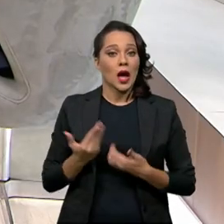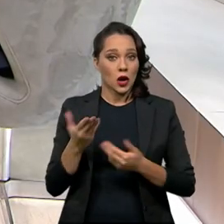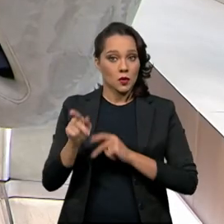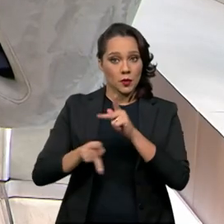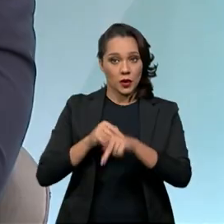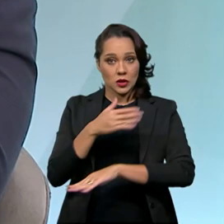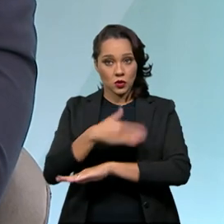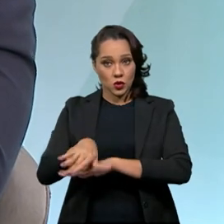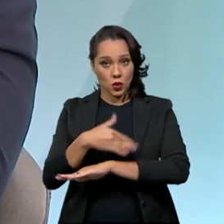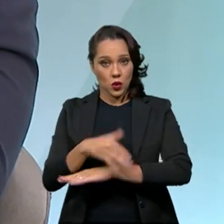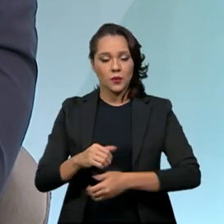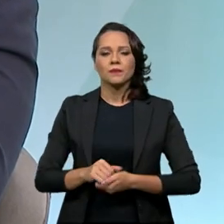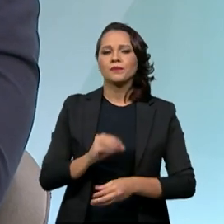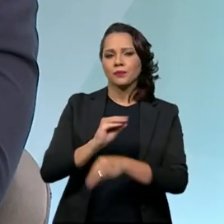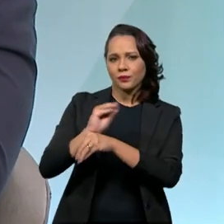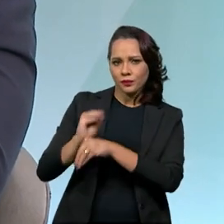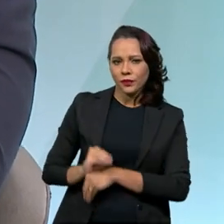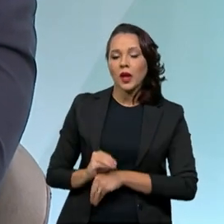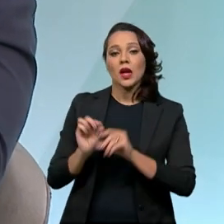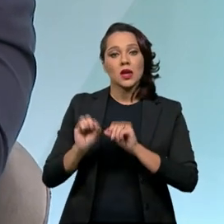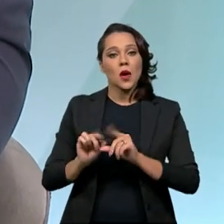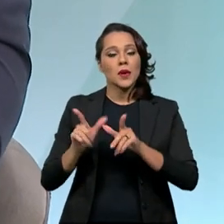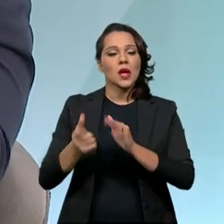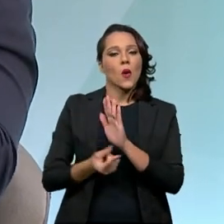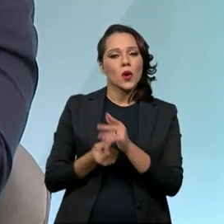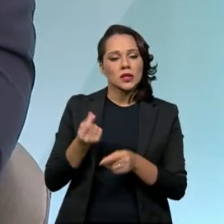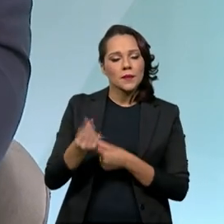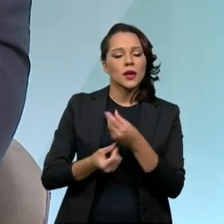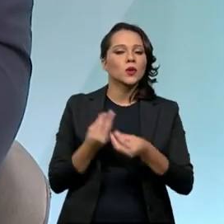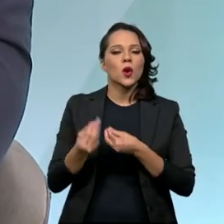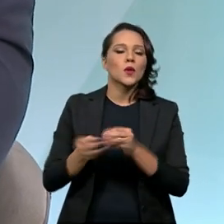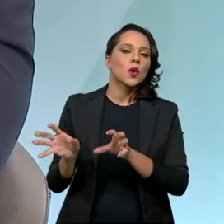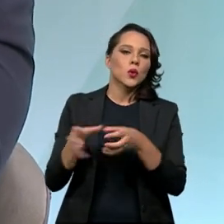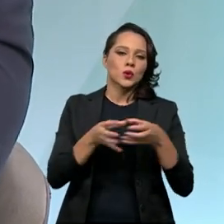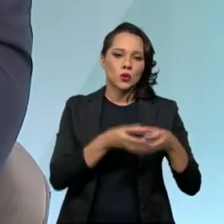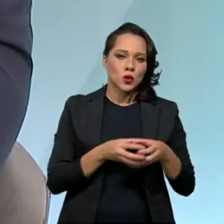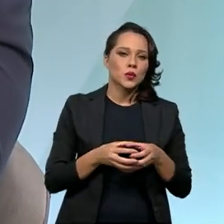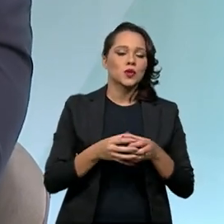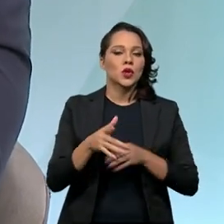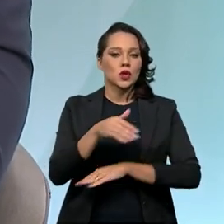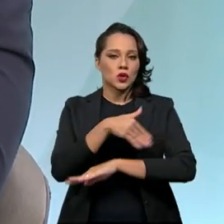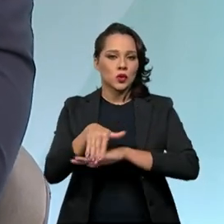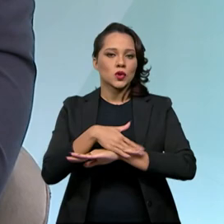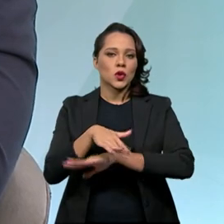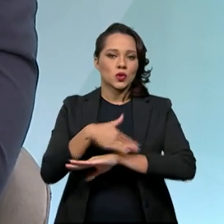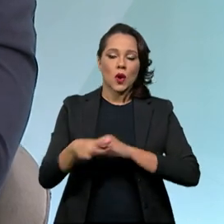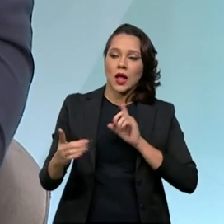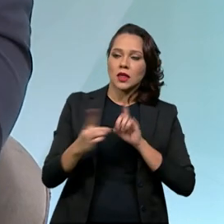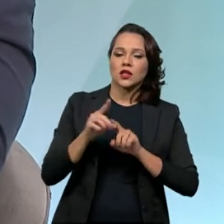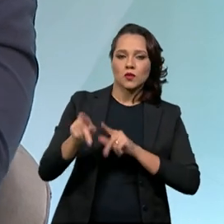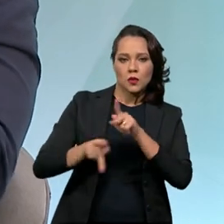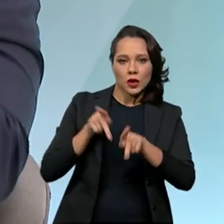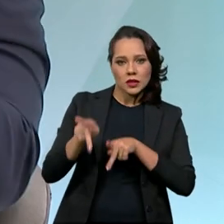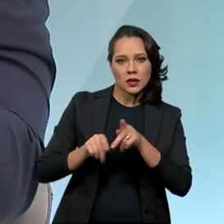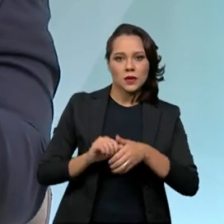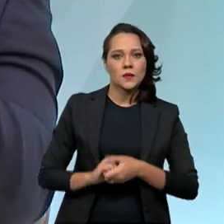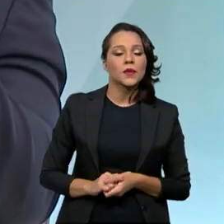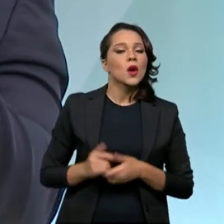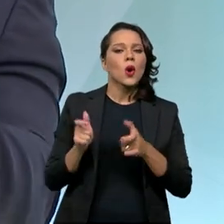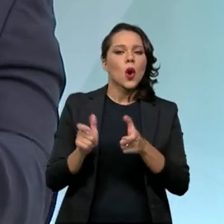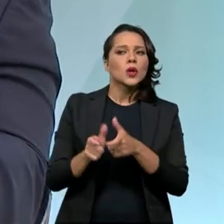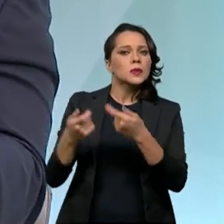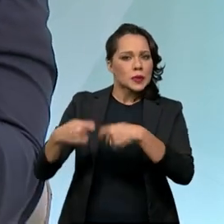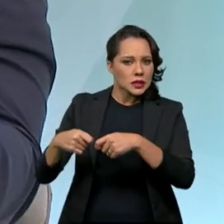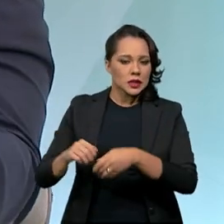população de rua, cuidar e aumentar o orçamento através das equipes do consultório de rua, que atende a população exatamente onde